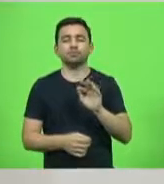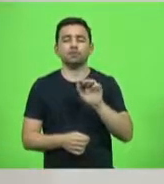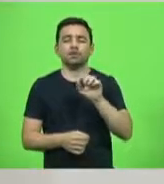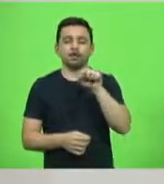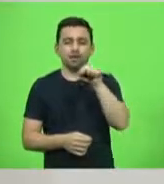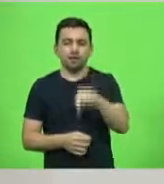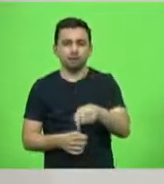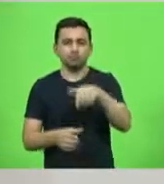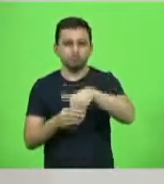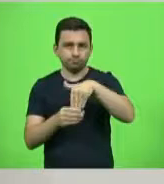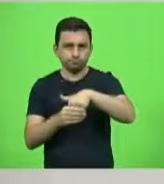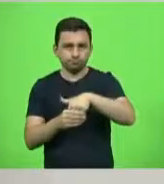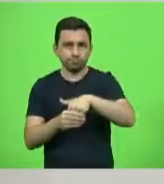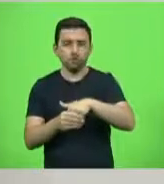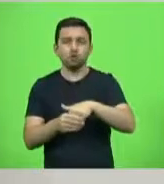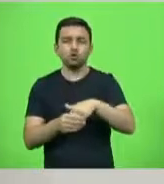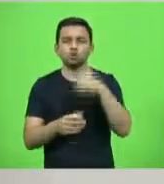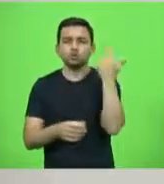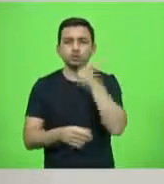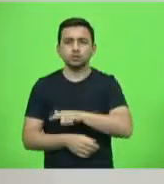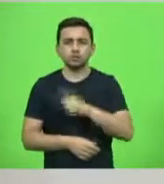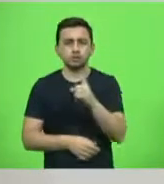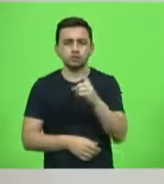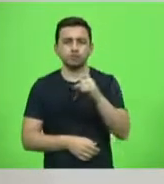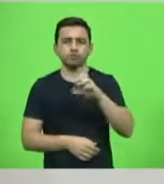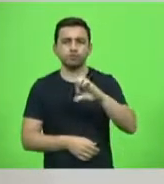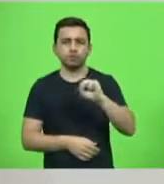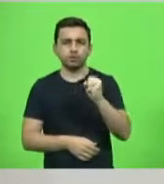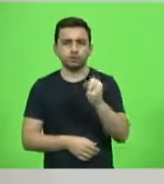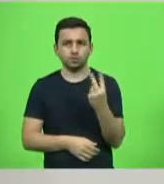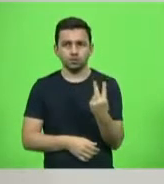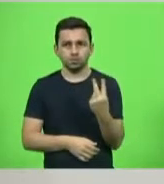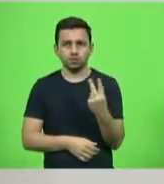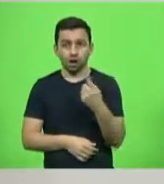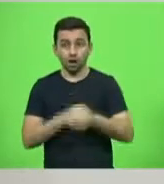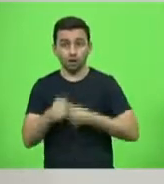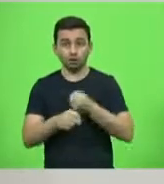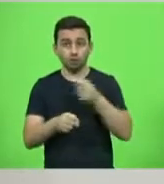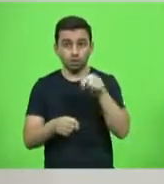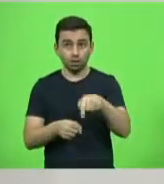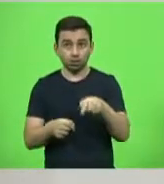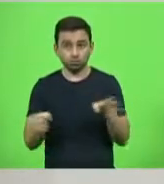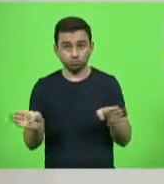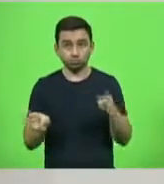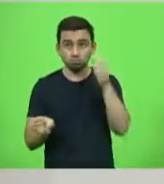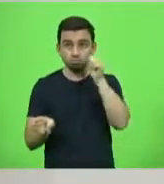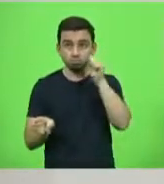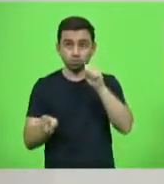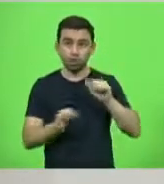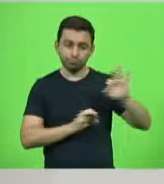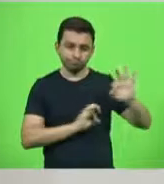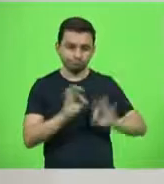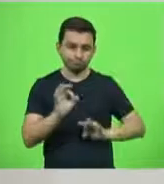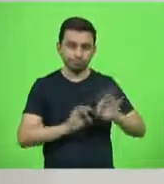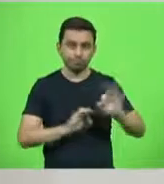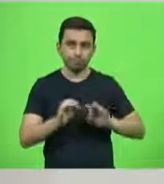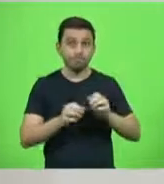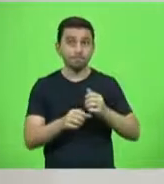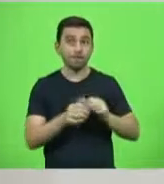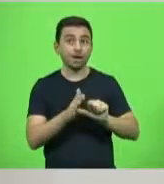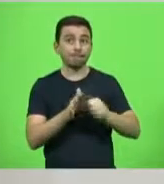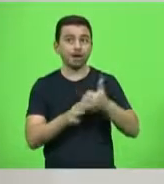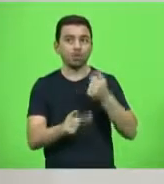1982. Neste mesmo ano, as mulheres do PT organizaram o primeiro encontro